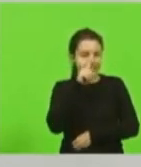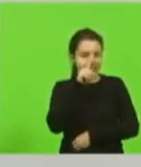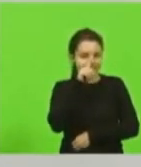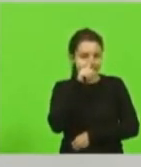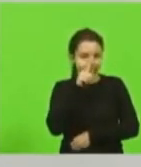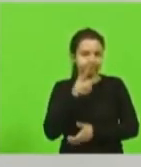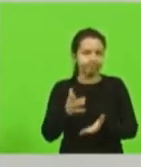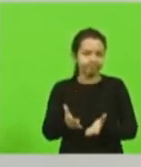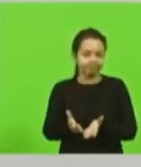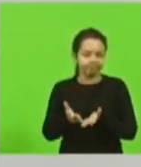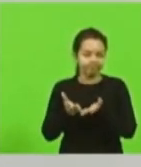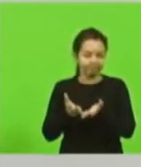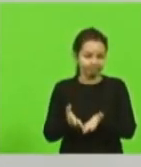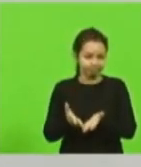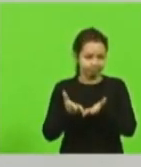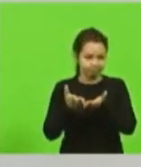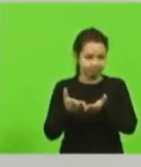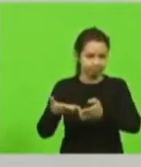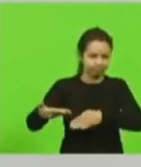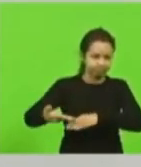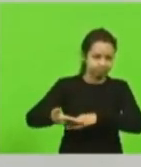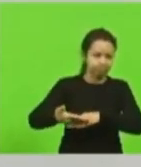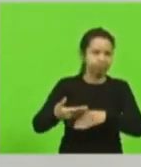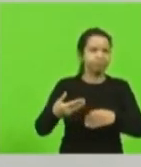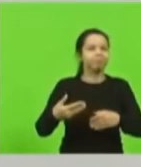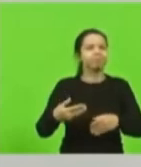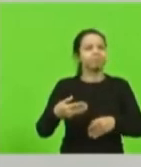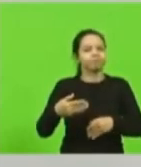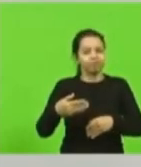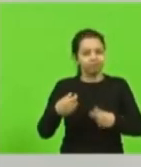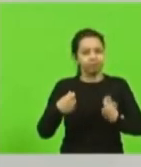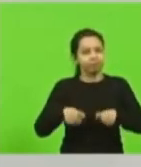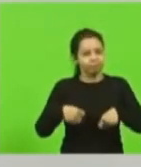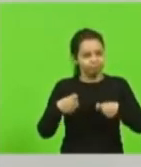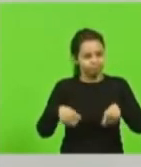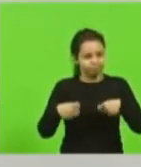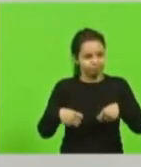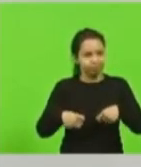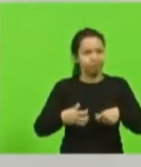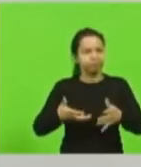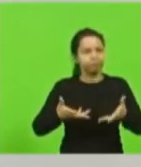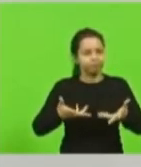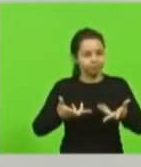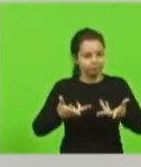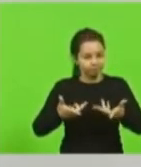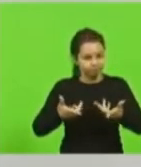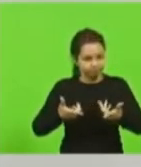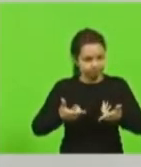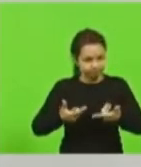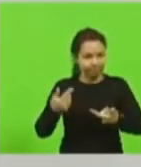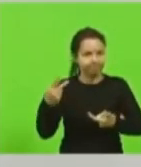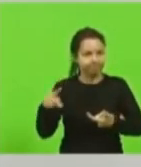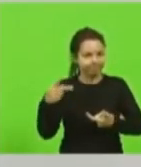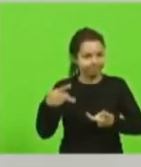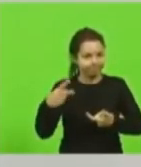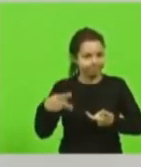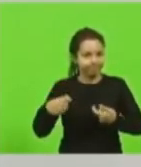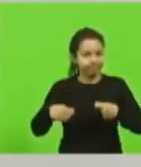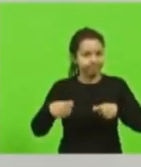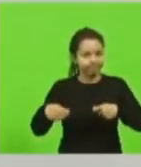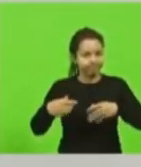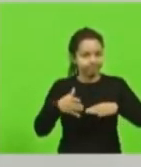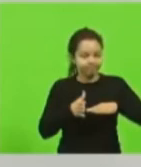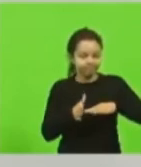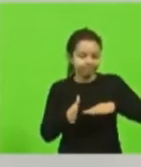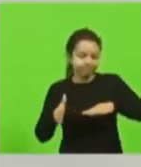dependem da habilidade da perícia e do conhecimento dos pescadores que estão entrando eles têm que fazer um drift vai